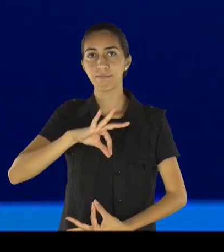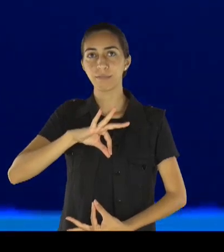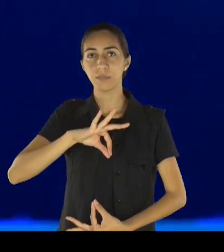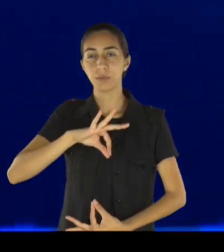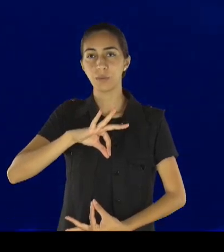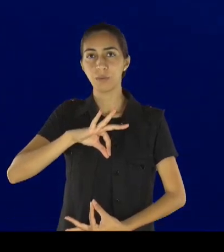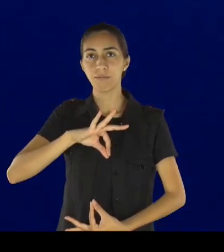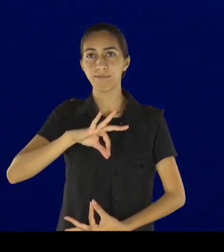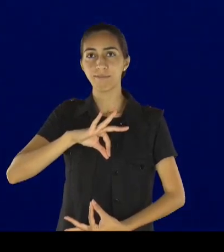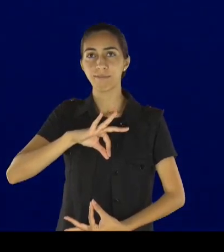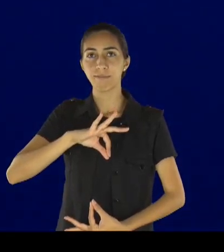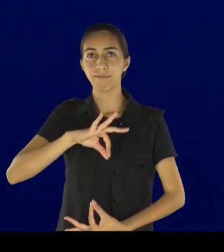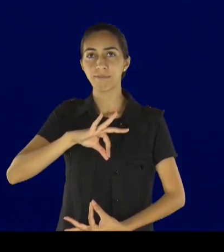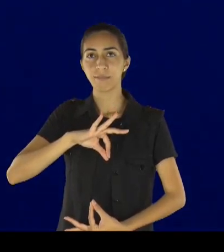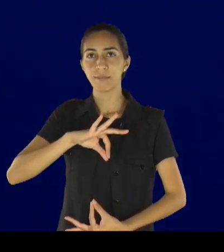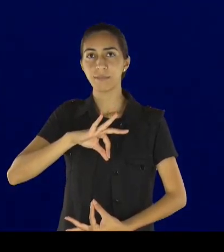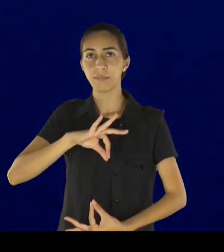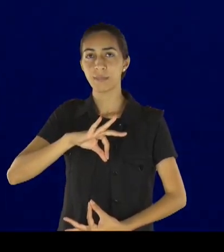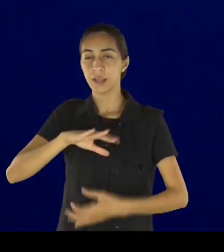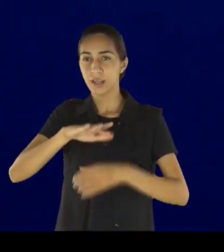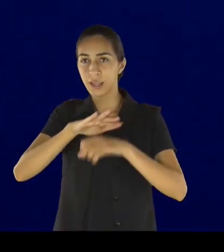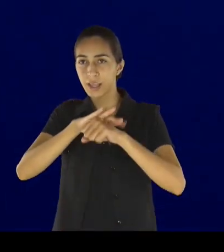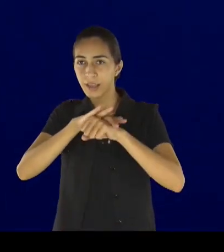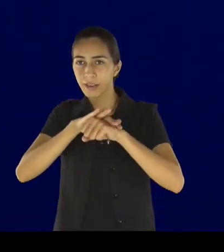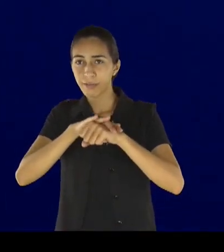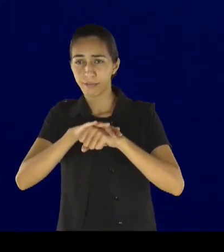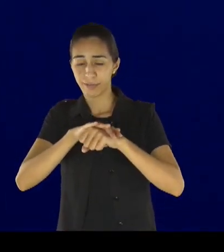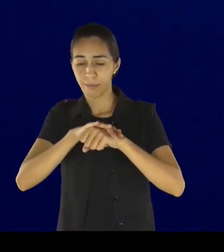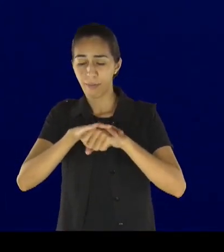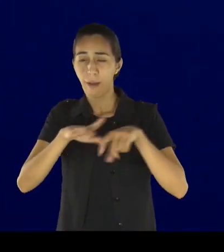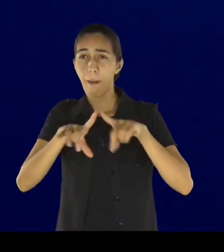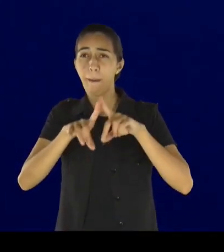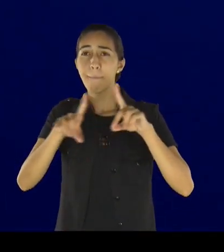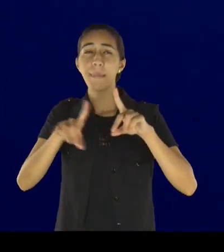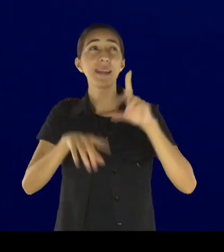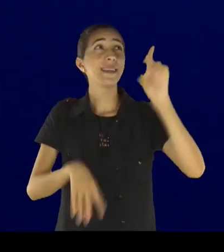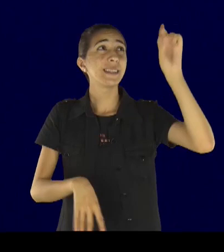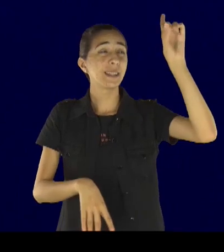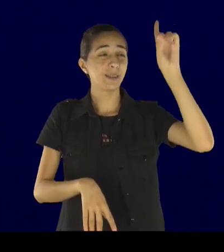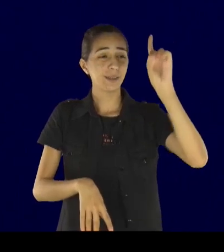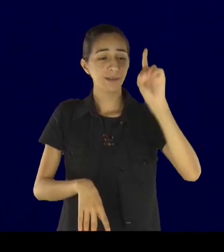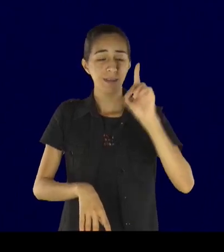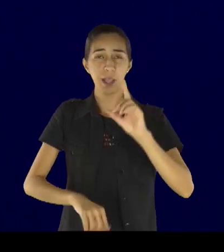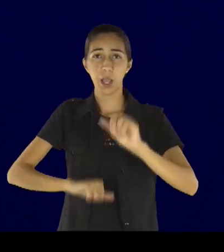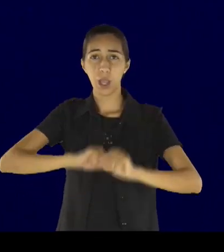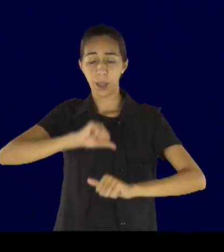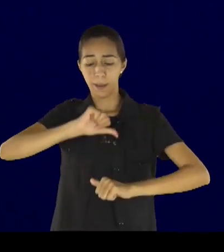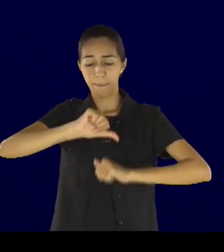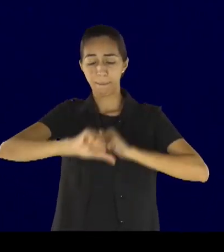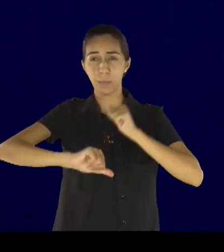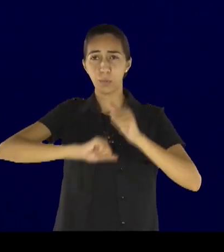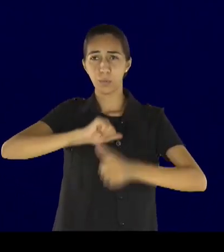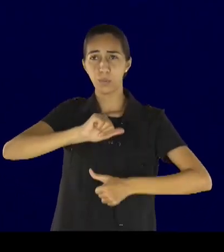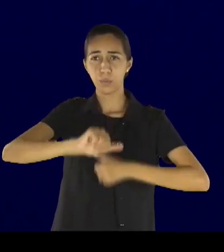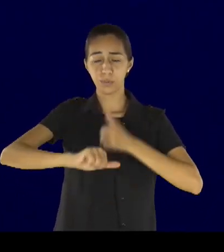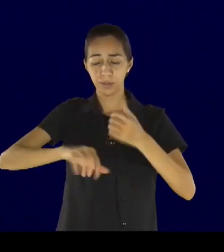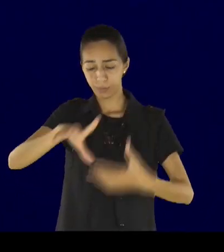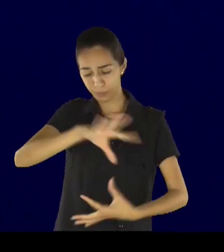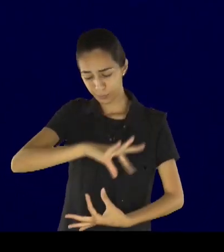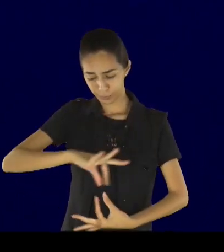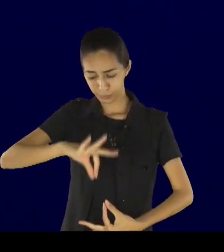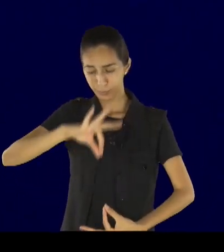ânimo, a está no hospital, e você está lá sozinho, ninguém vai te visitar,